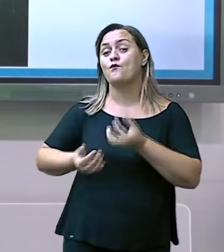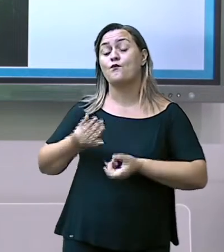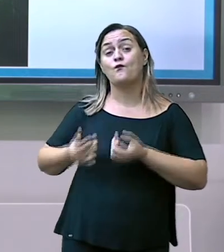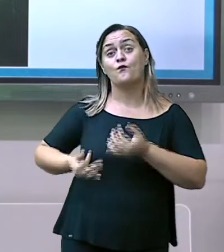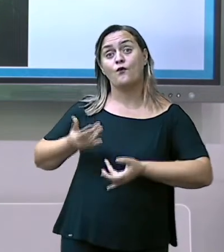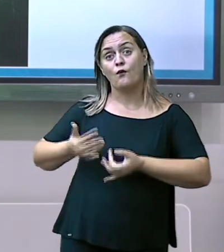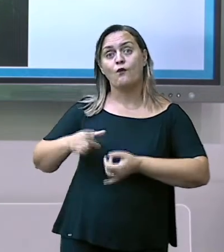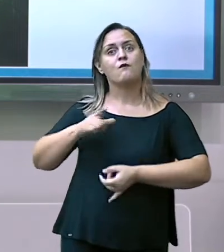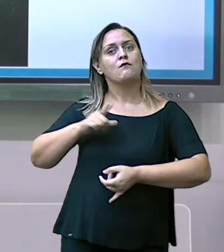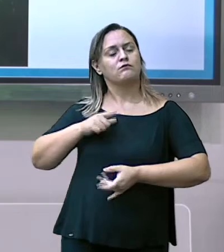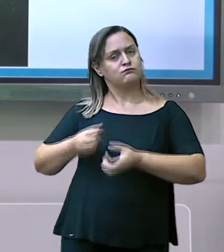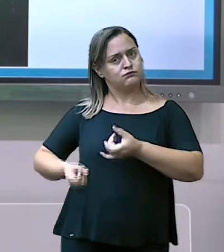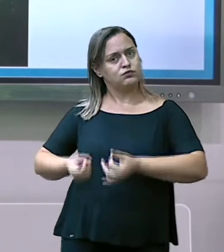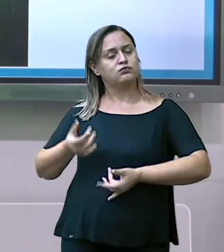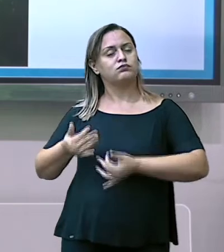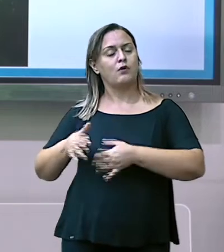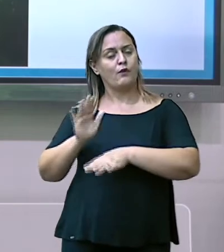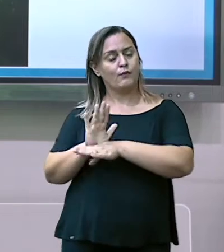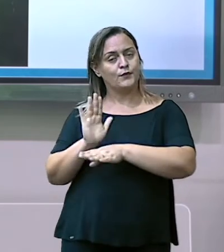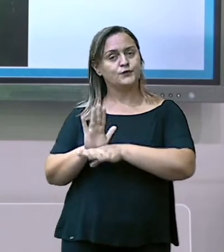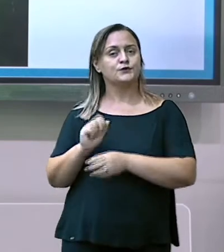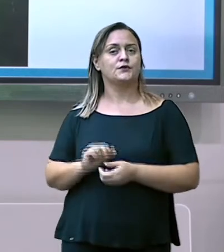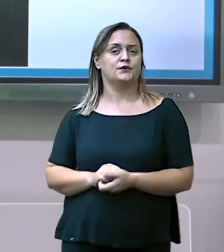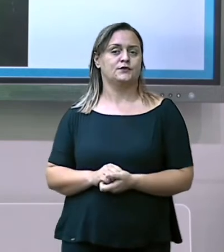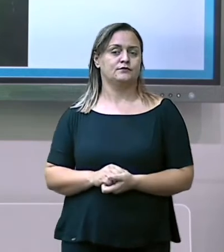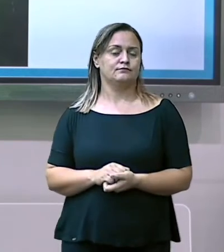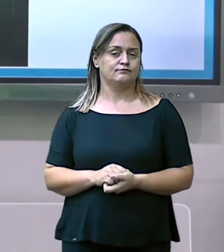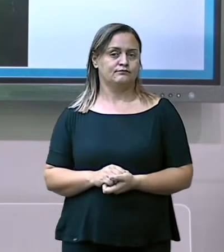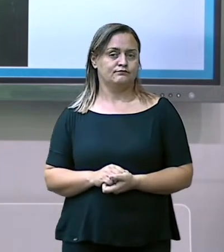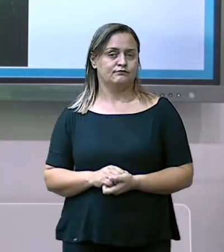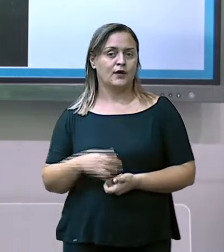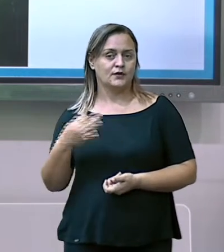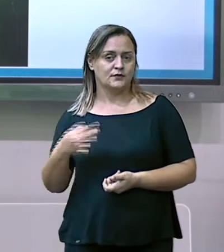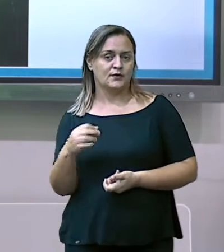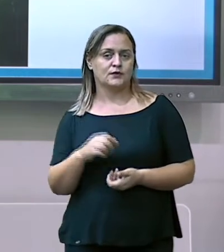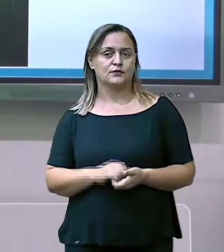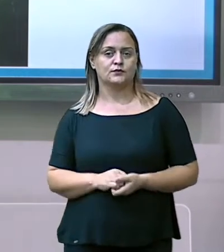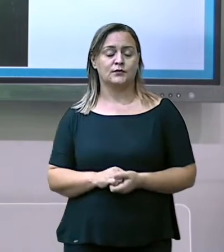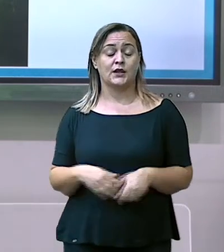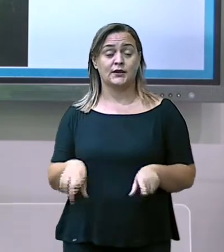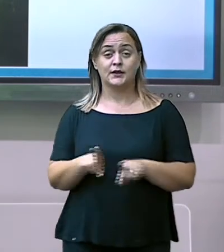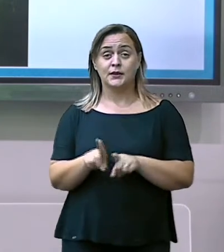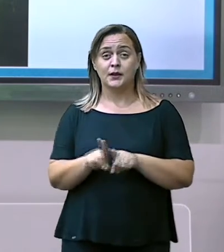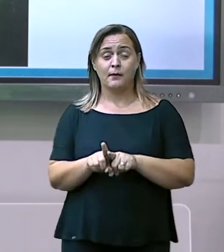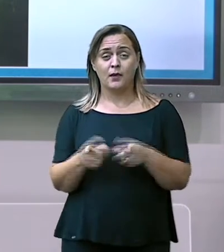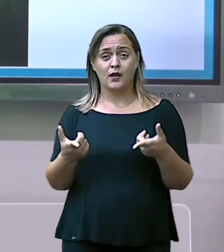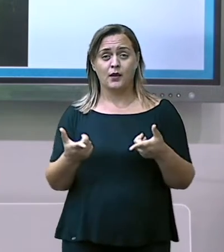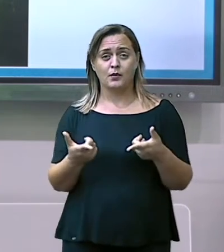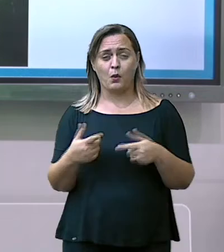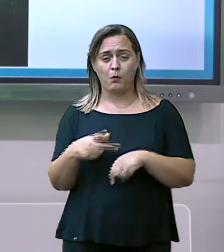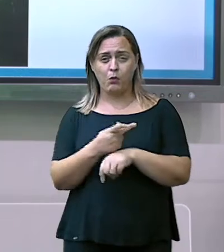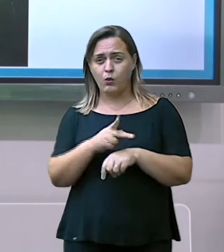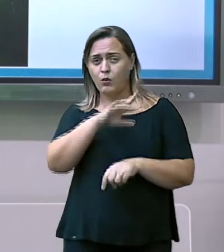de sobrevivência. Suas caças, eles sobem com elas.